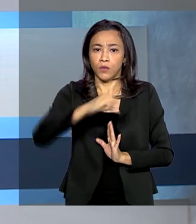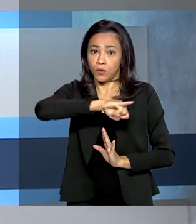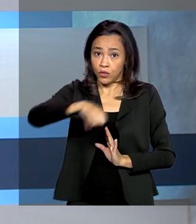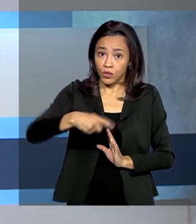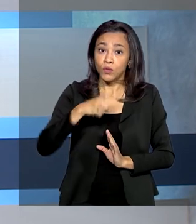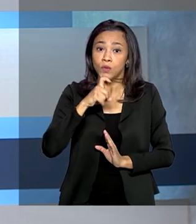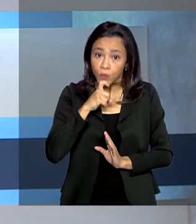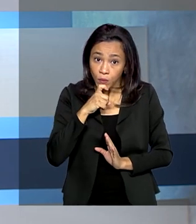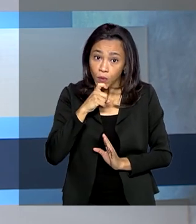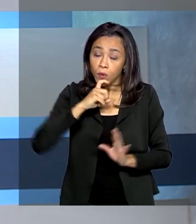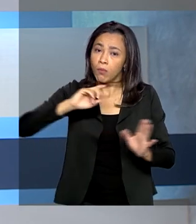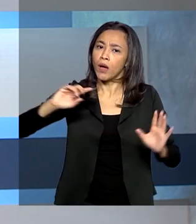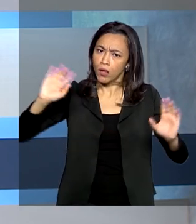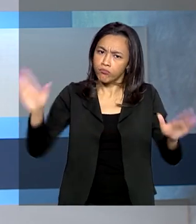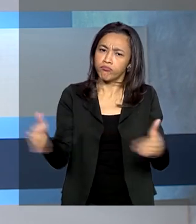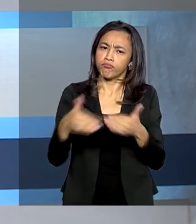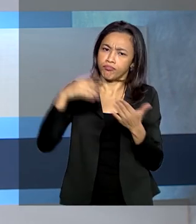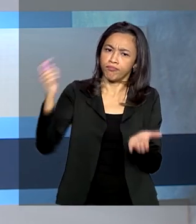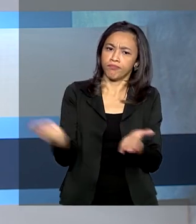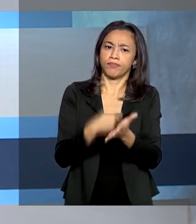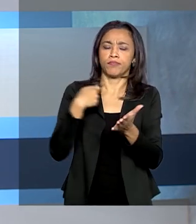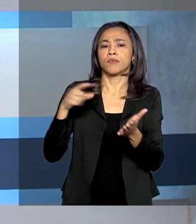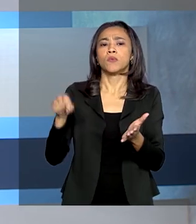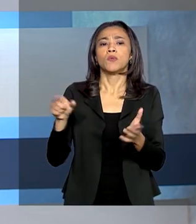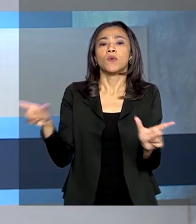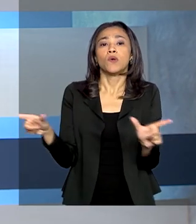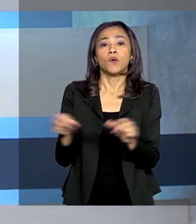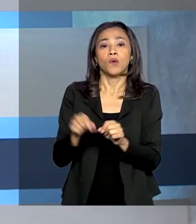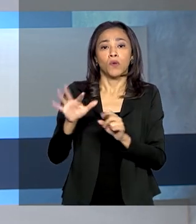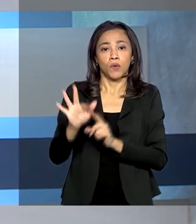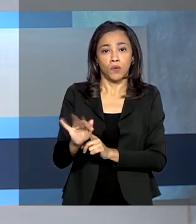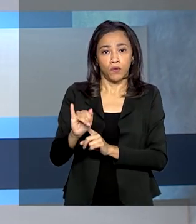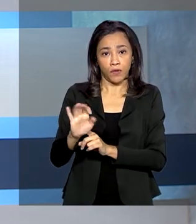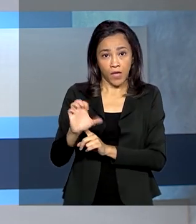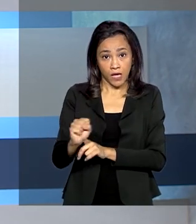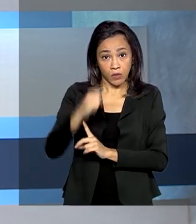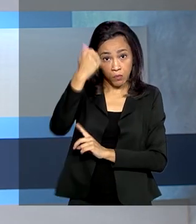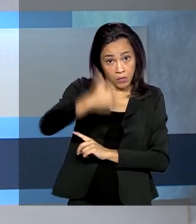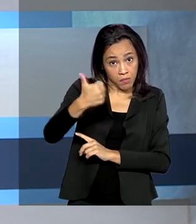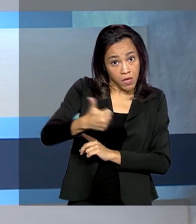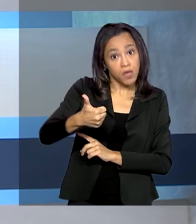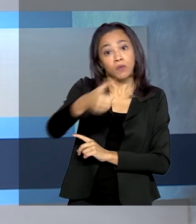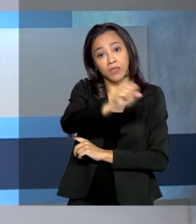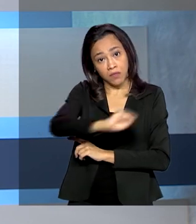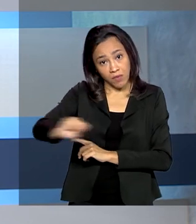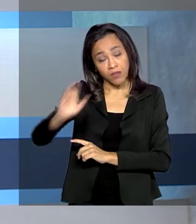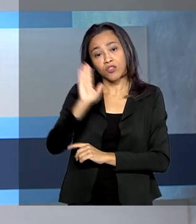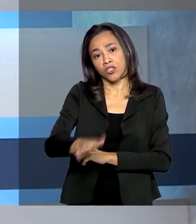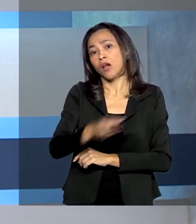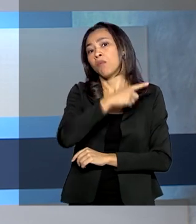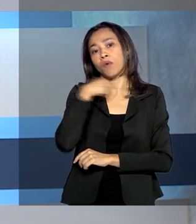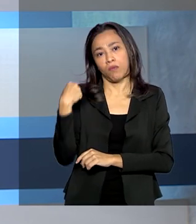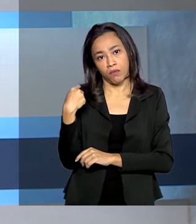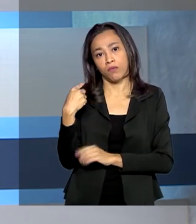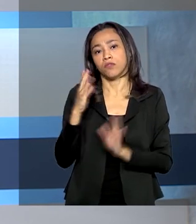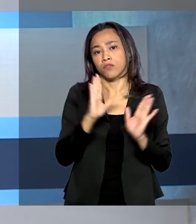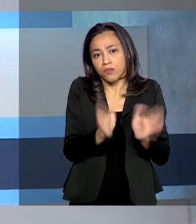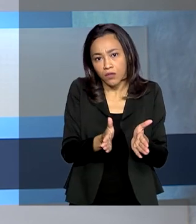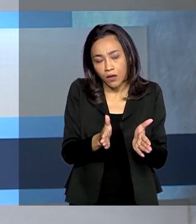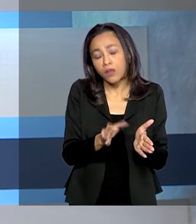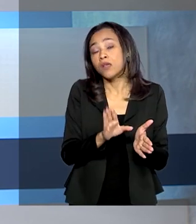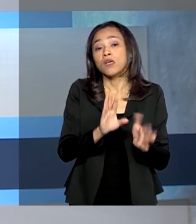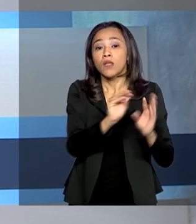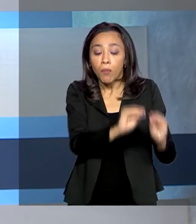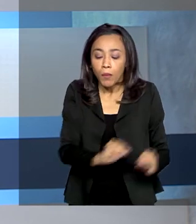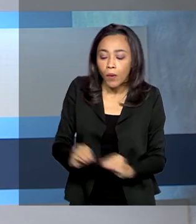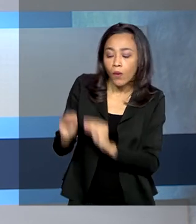do financiamento junto ao FIES dos contratos referentes ao primeiro semestre, que estão vencidos até essa data. A portaria de